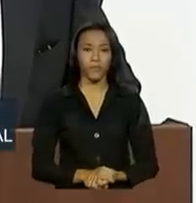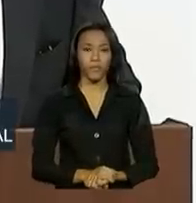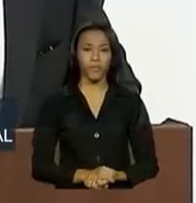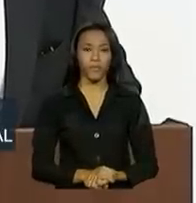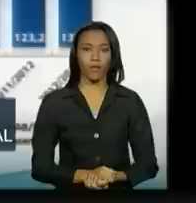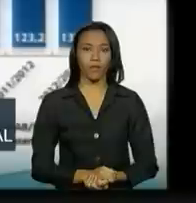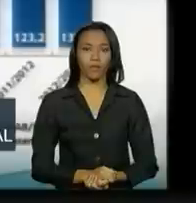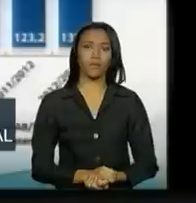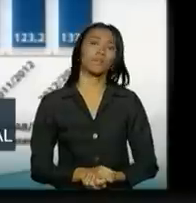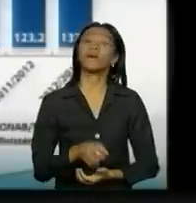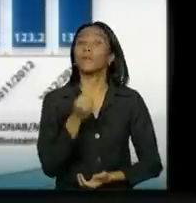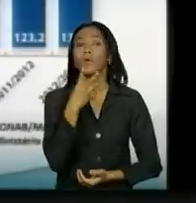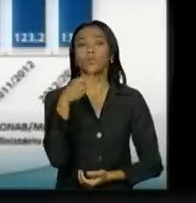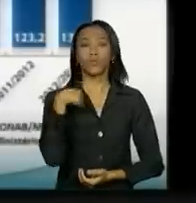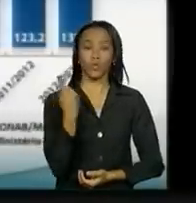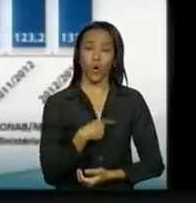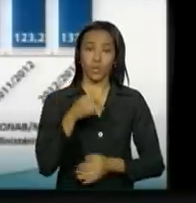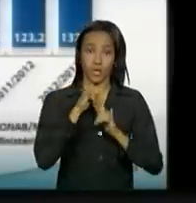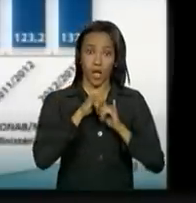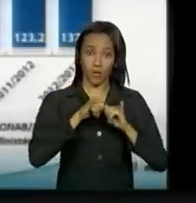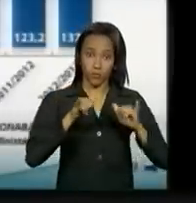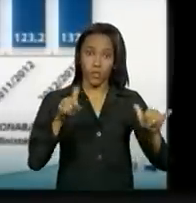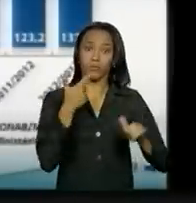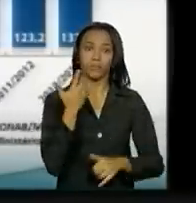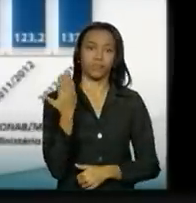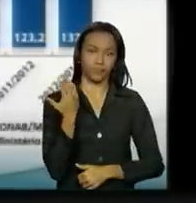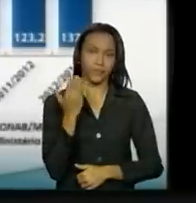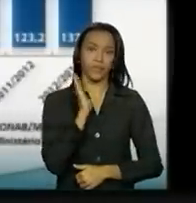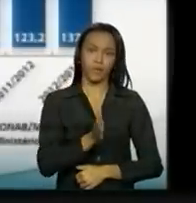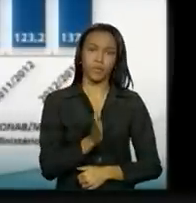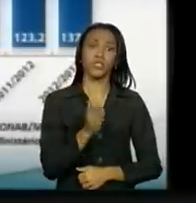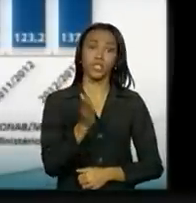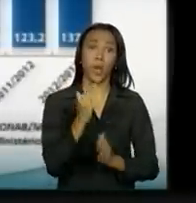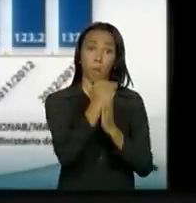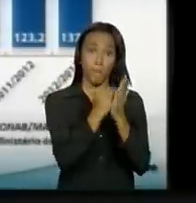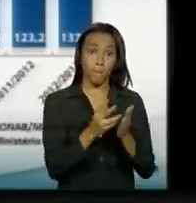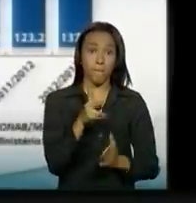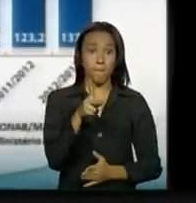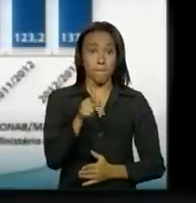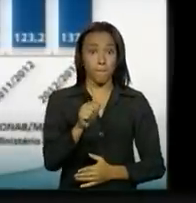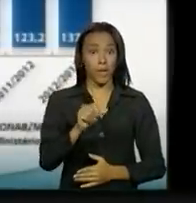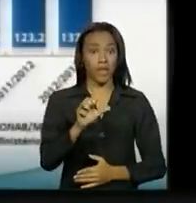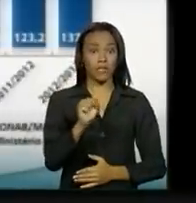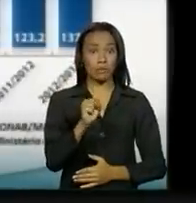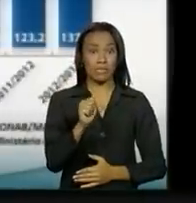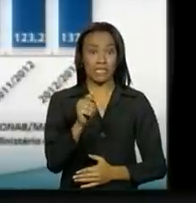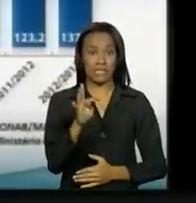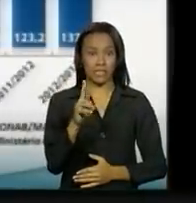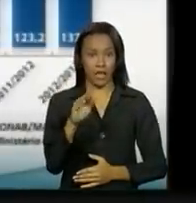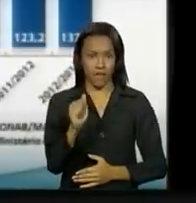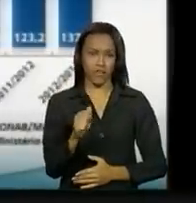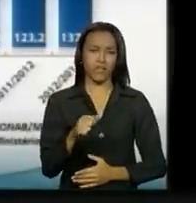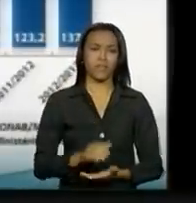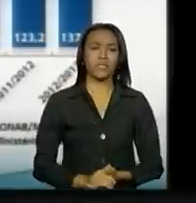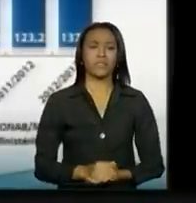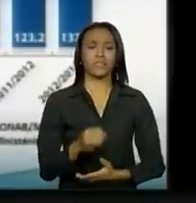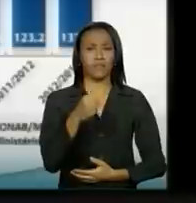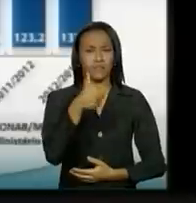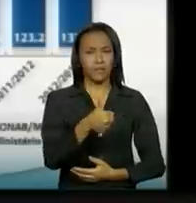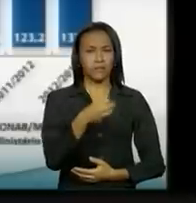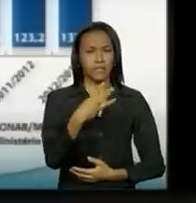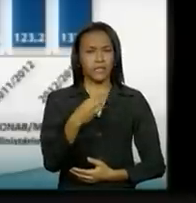Bom, nós anunciamos recentemente um plano safra de 137 bilhões de reais, é o